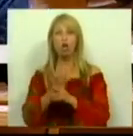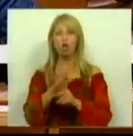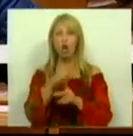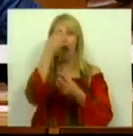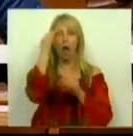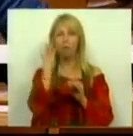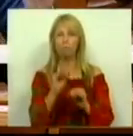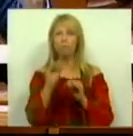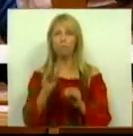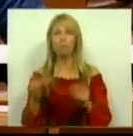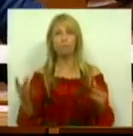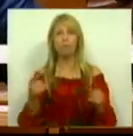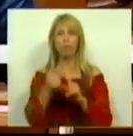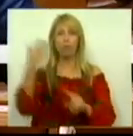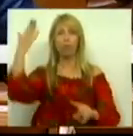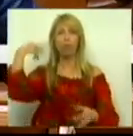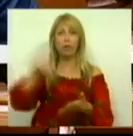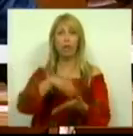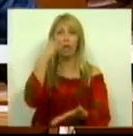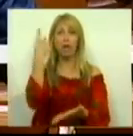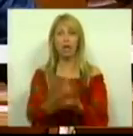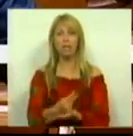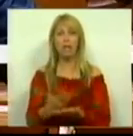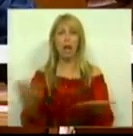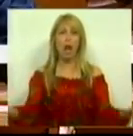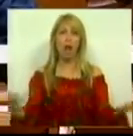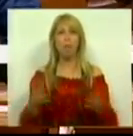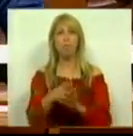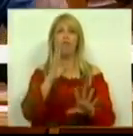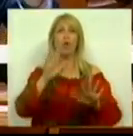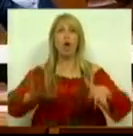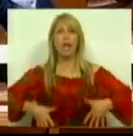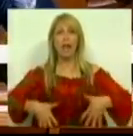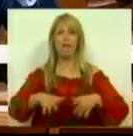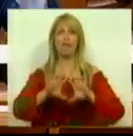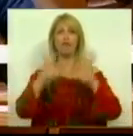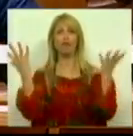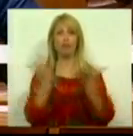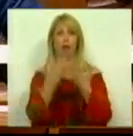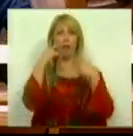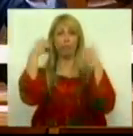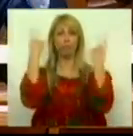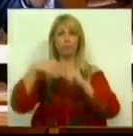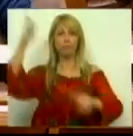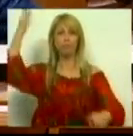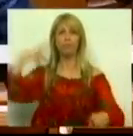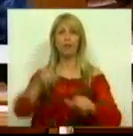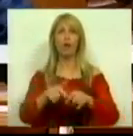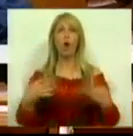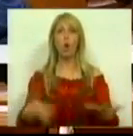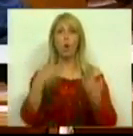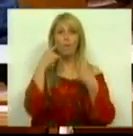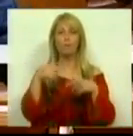-derrotada numa liliputiana epífia greve geral que se nos apresenta hoje com